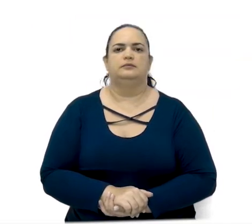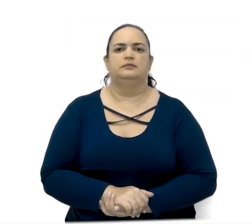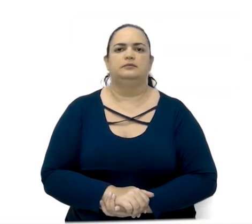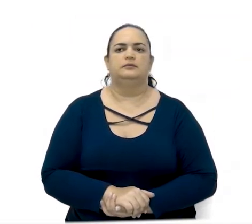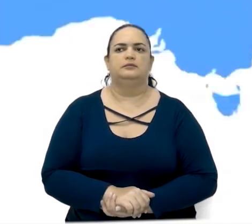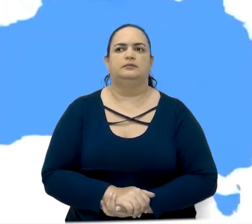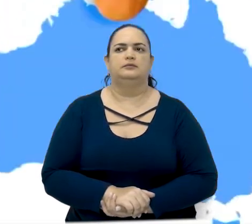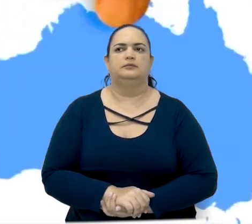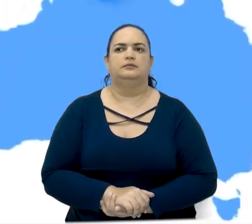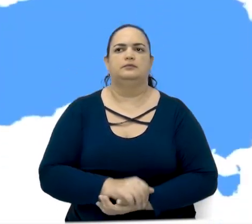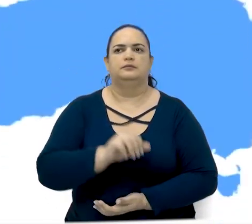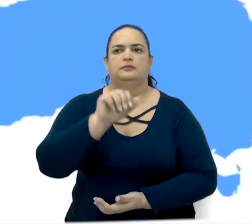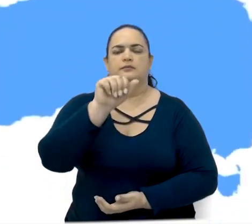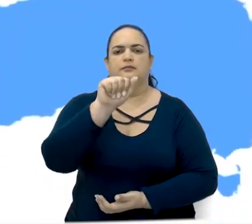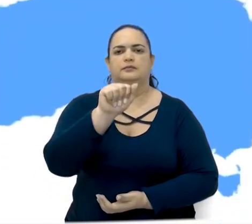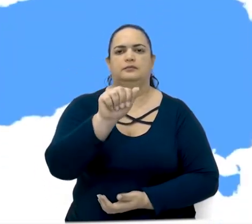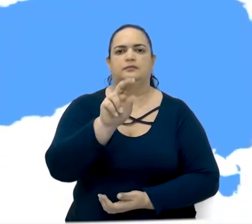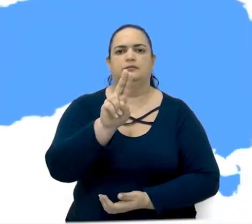Australia